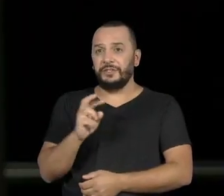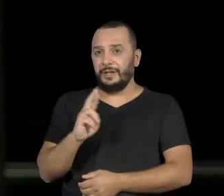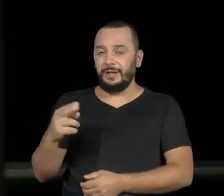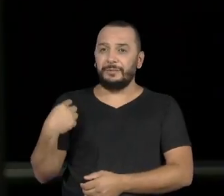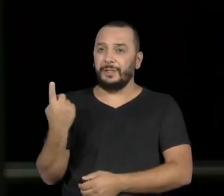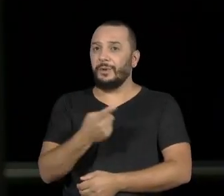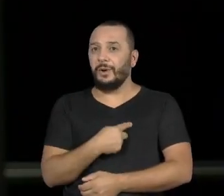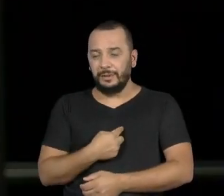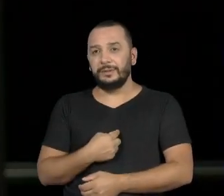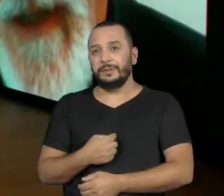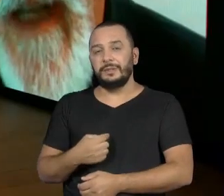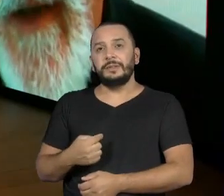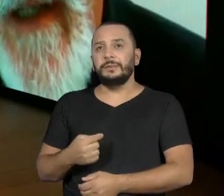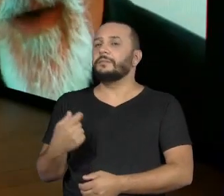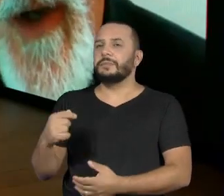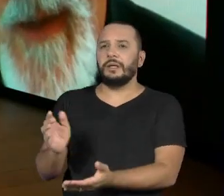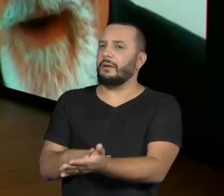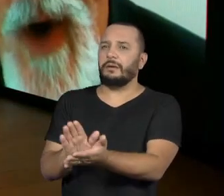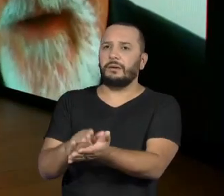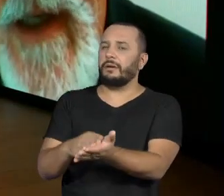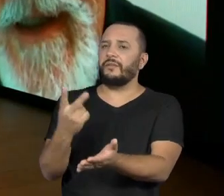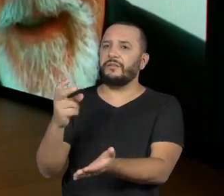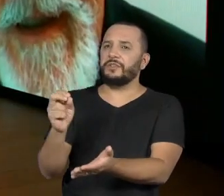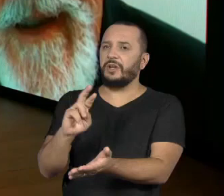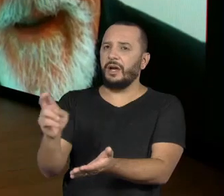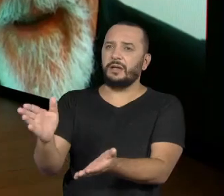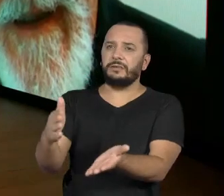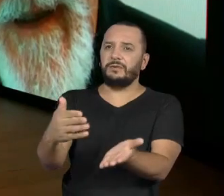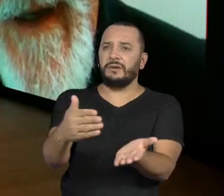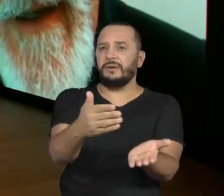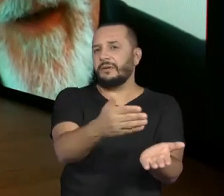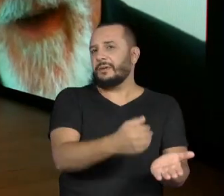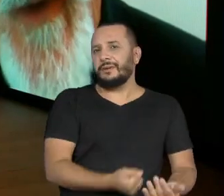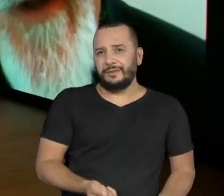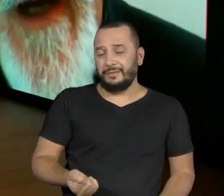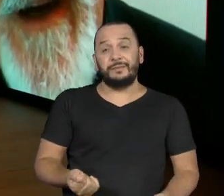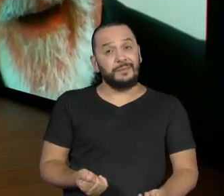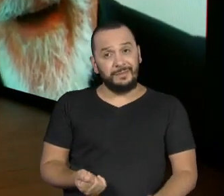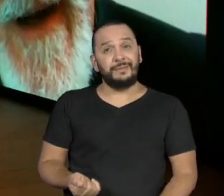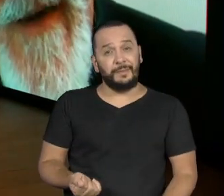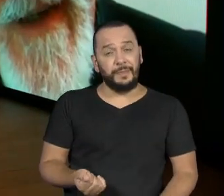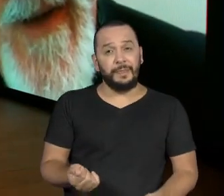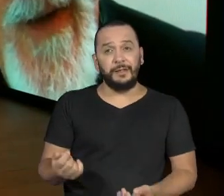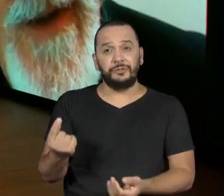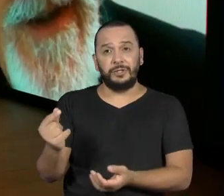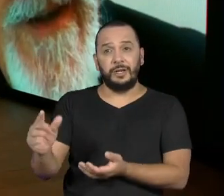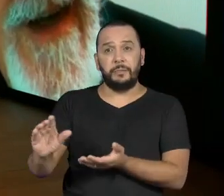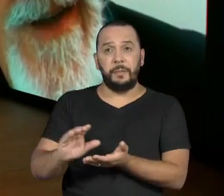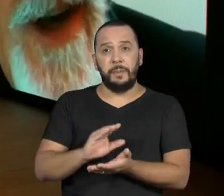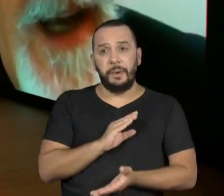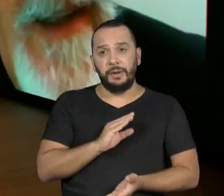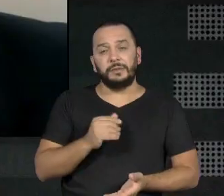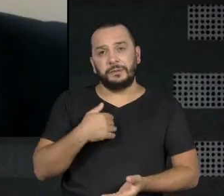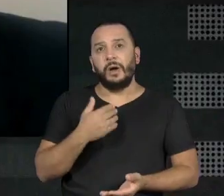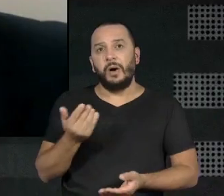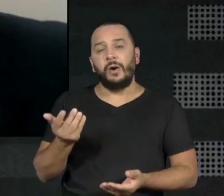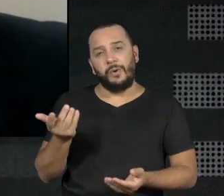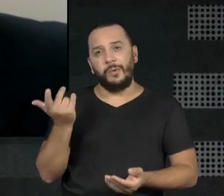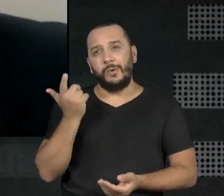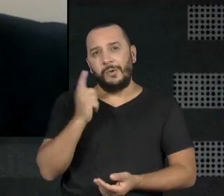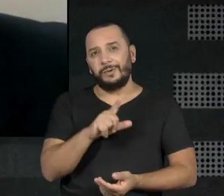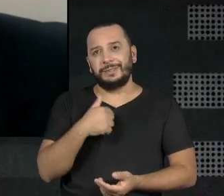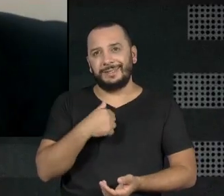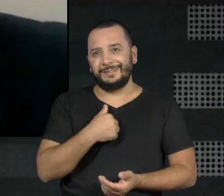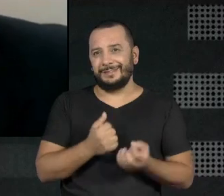Kayabe pagou esses 20 reais. Está devendo até hoje, uma nota, né? É toda... De lá até hoje,